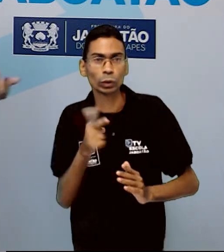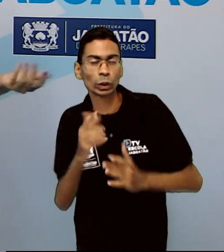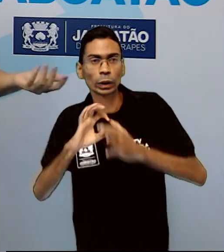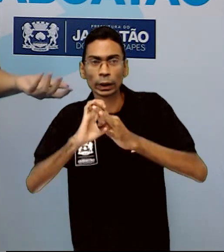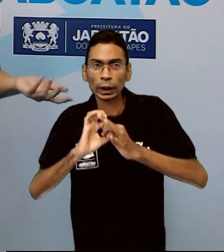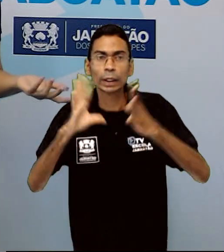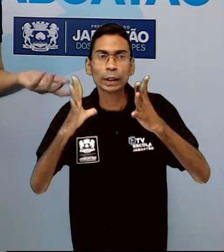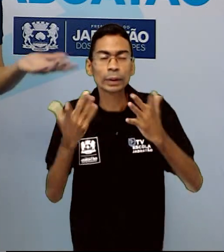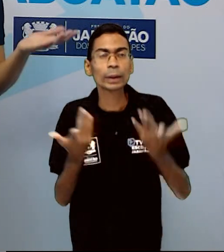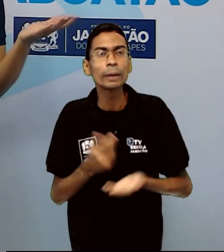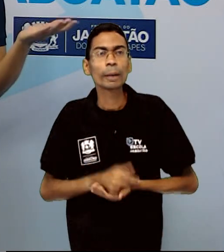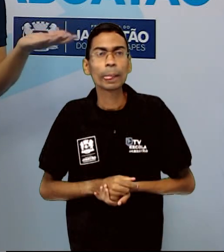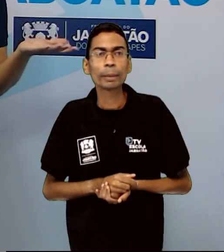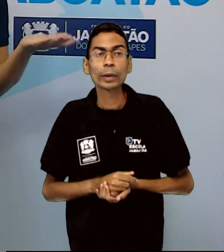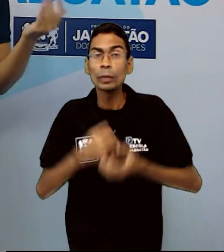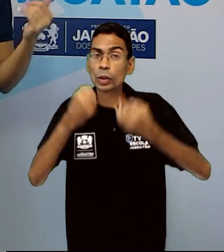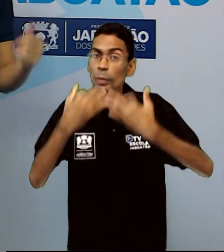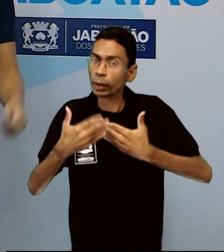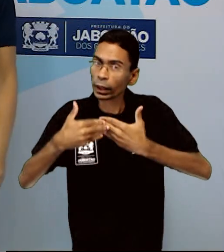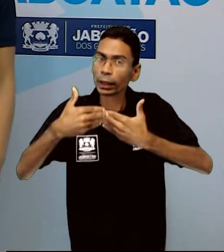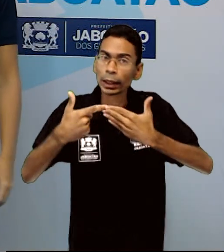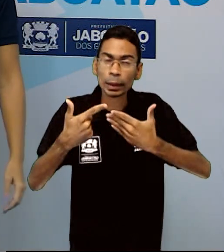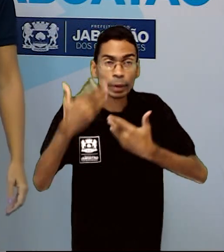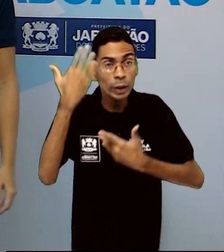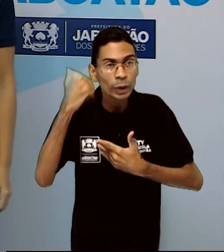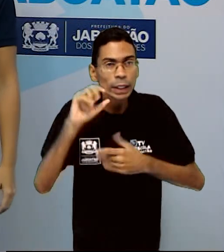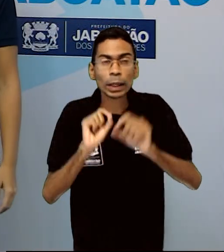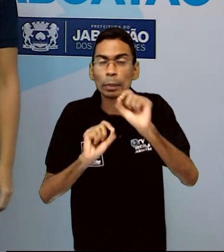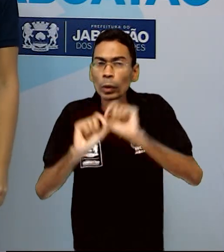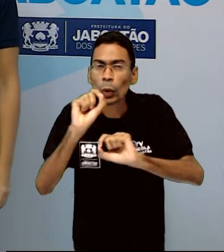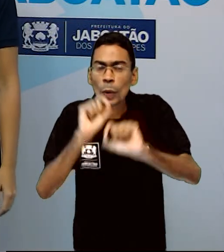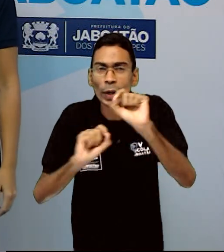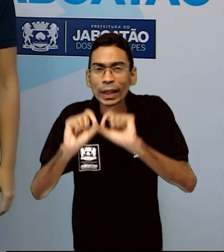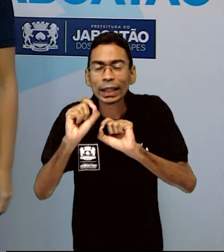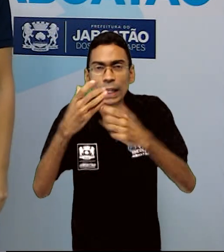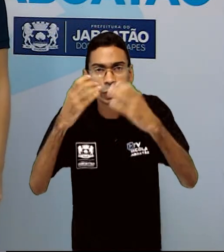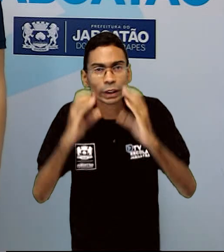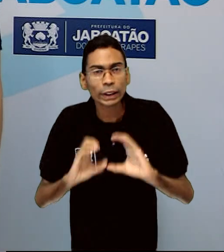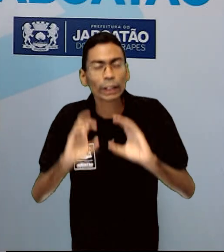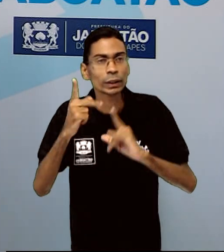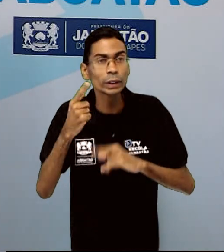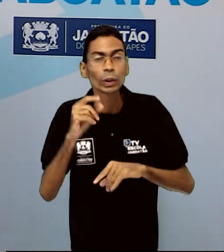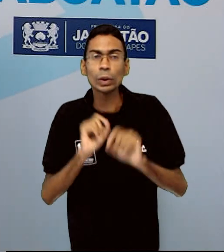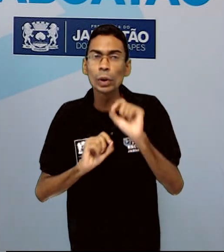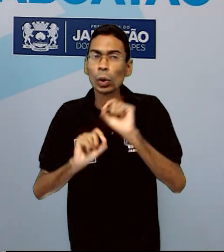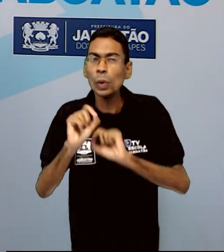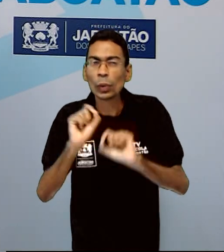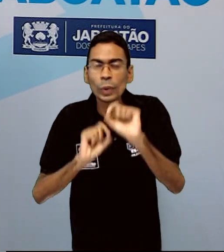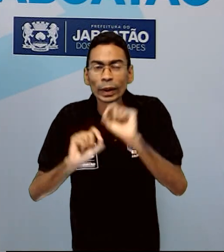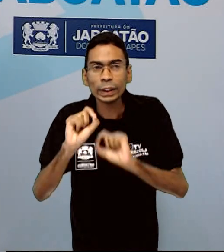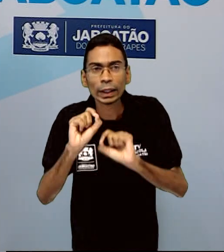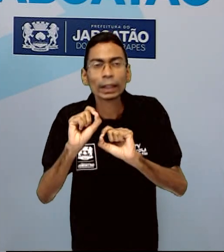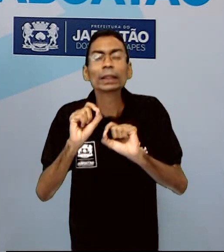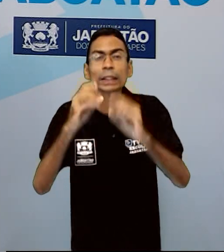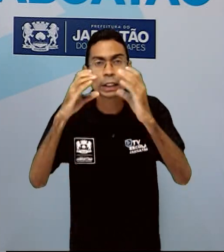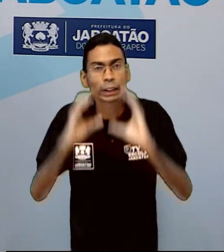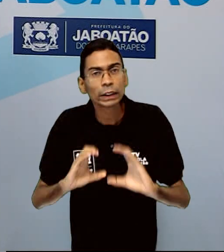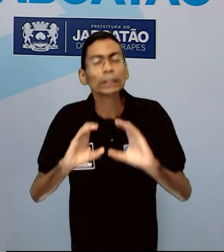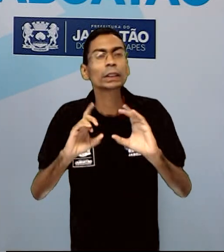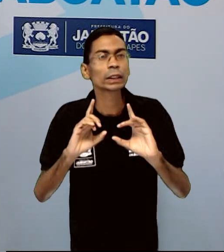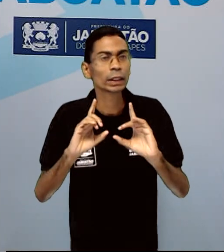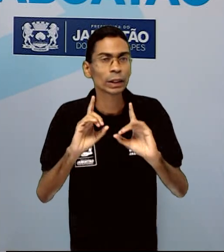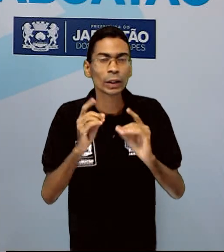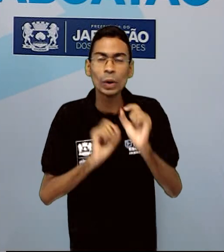Mas, afinal, o que é ser cidadão? E aí, você que está aí em casa, você sabe o que é